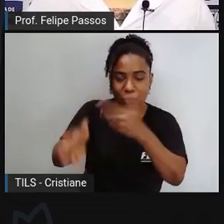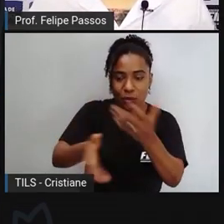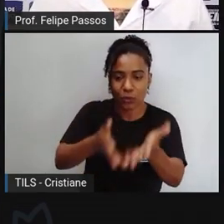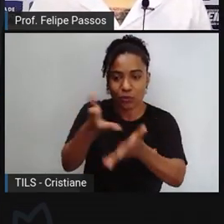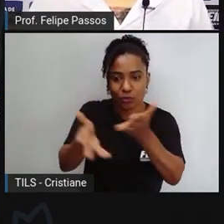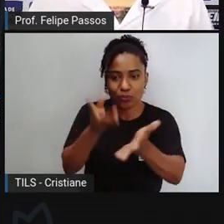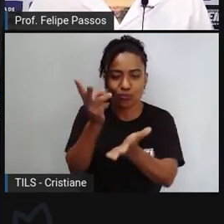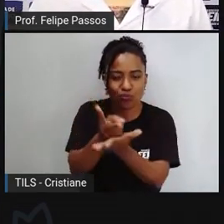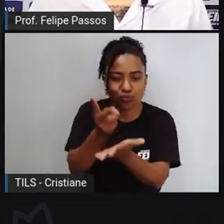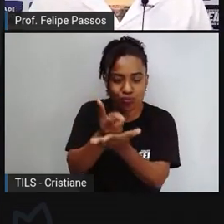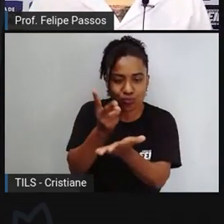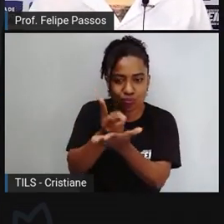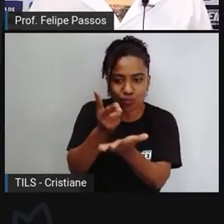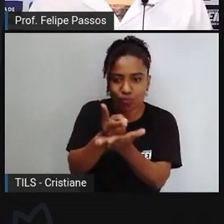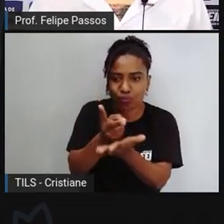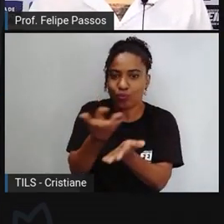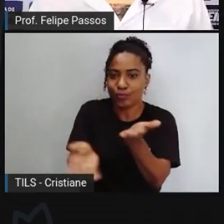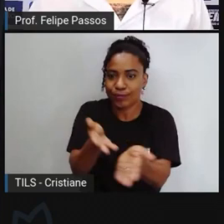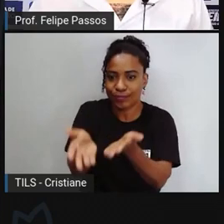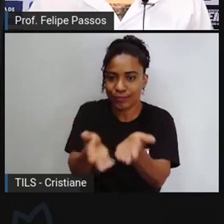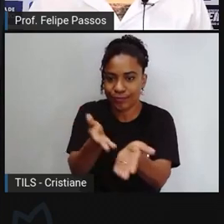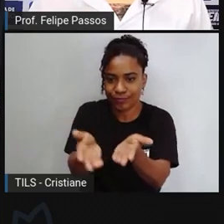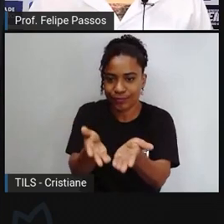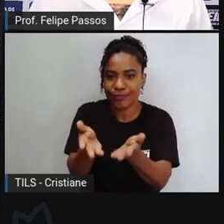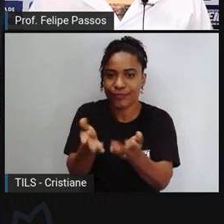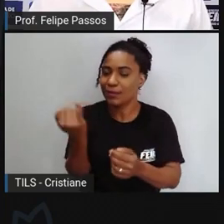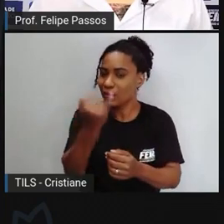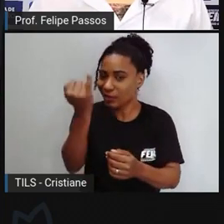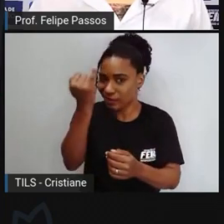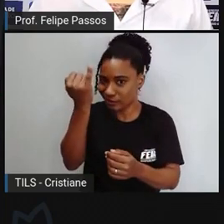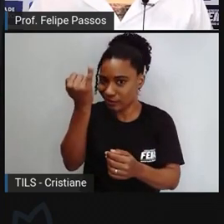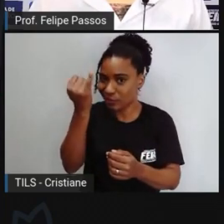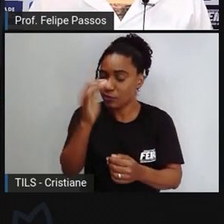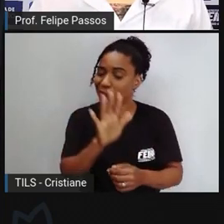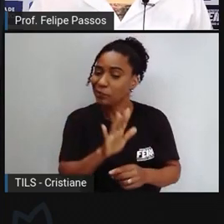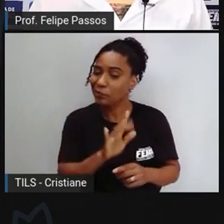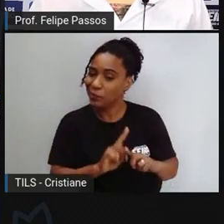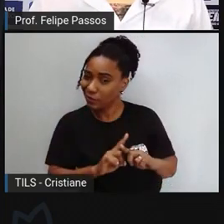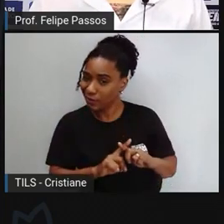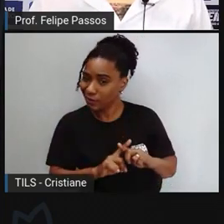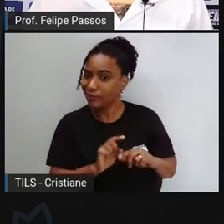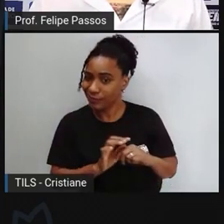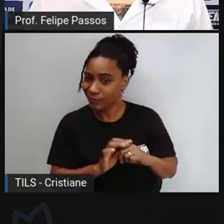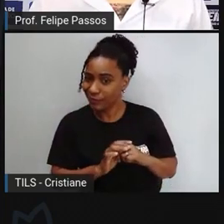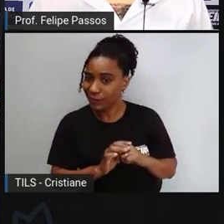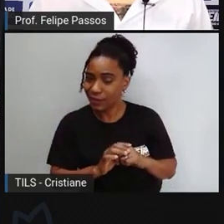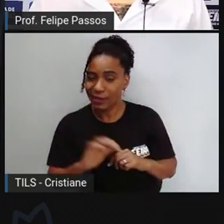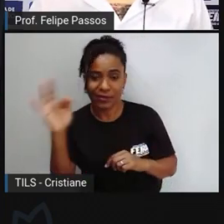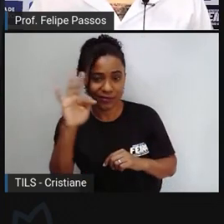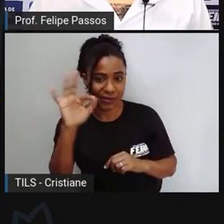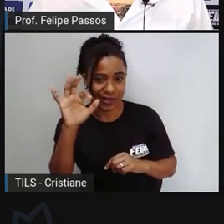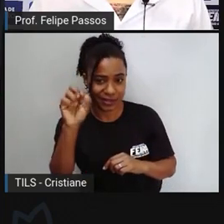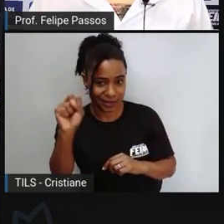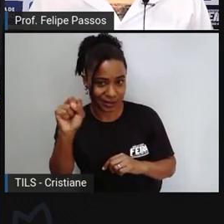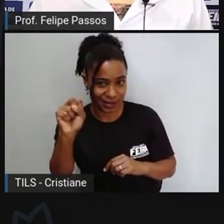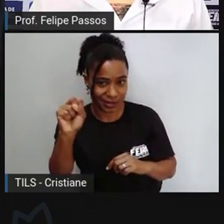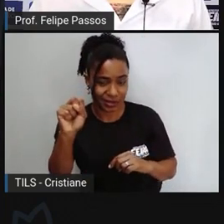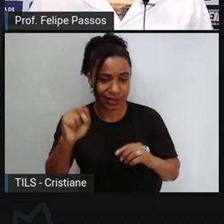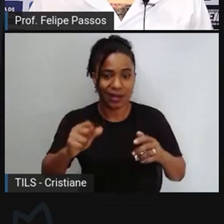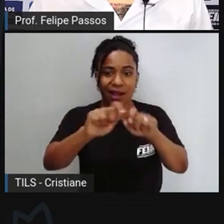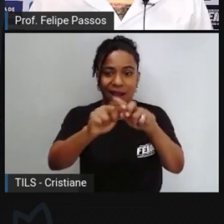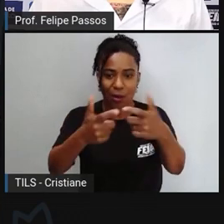município não é proprietário das áreas de lagoas